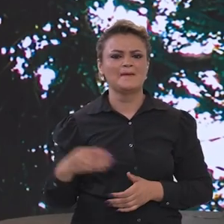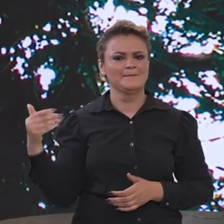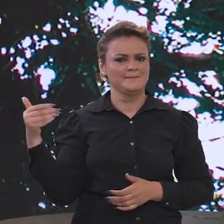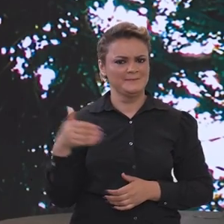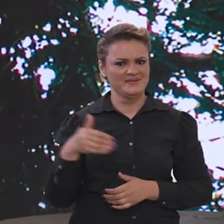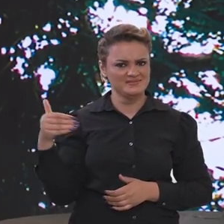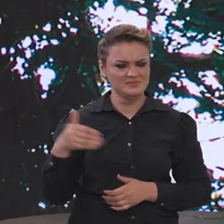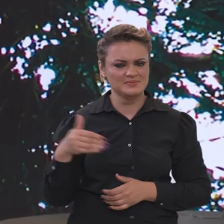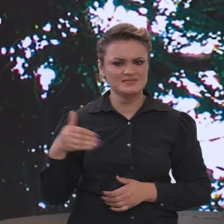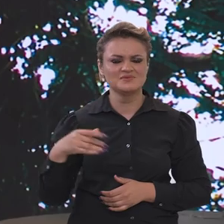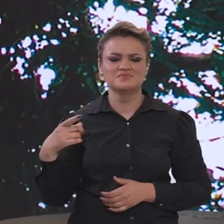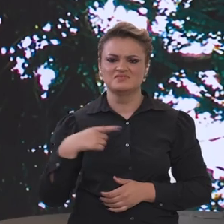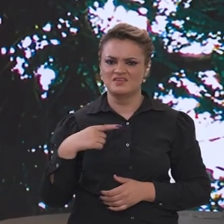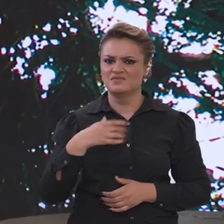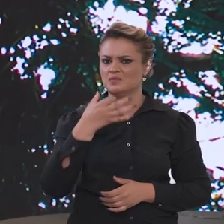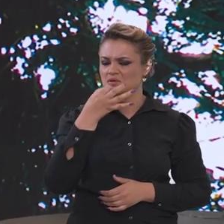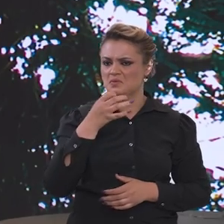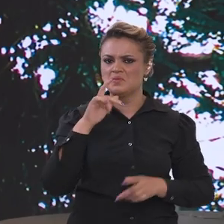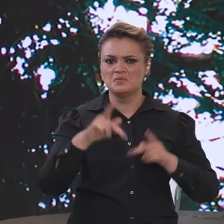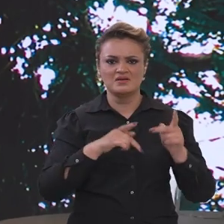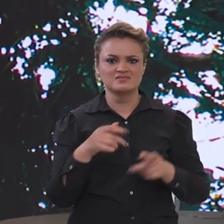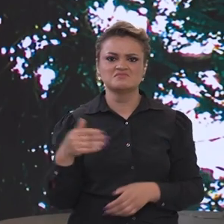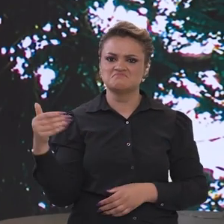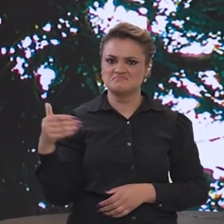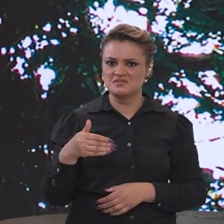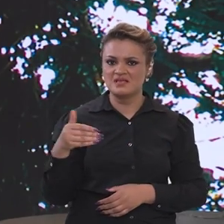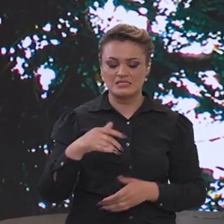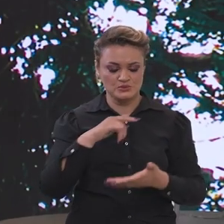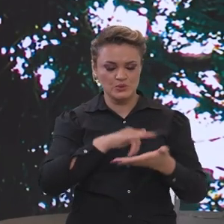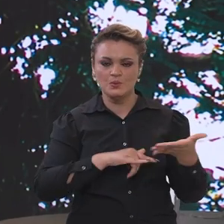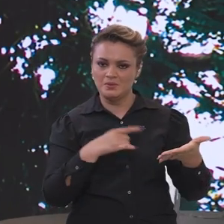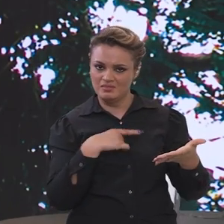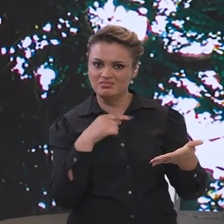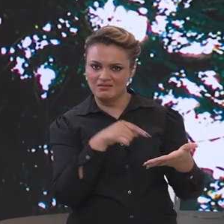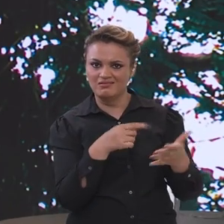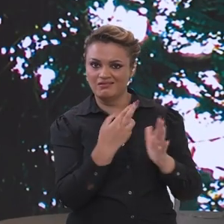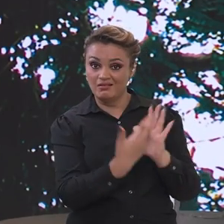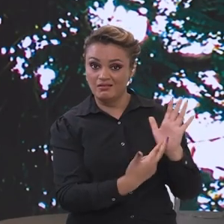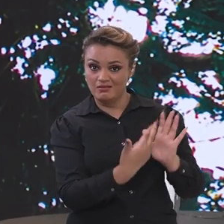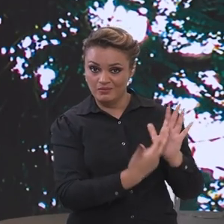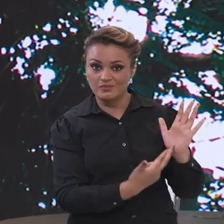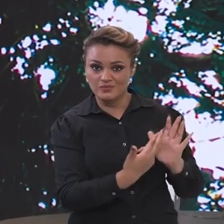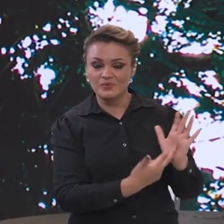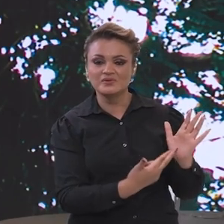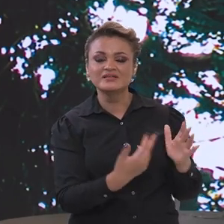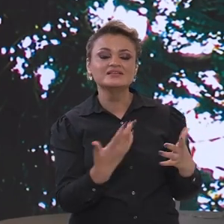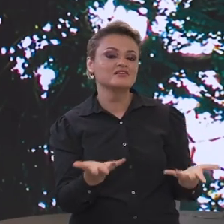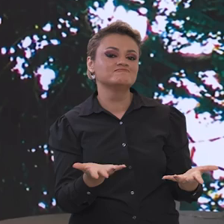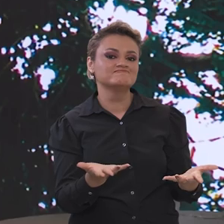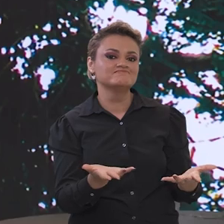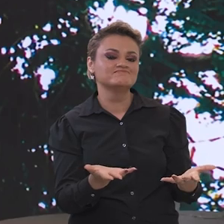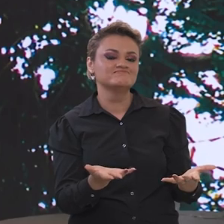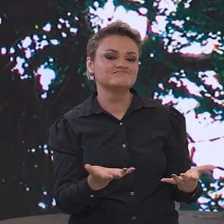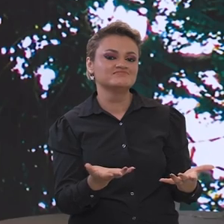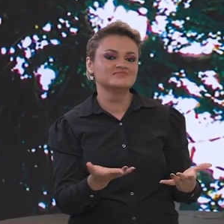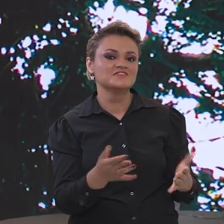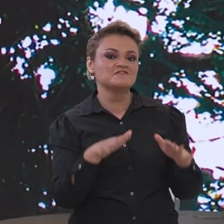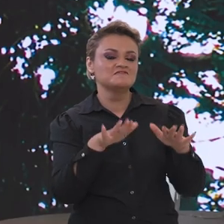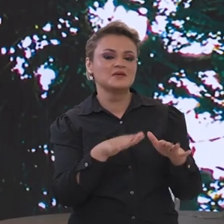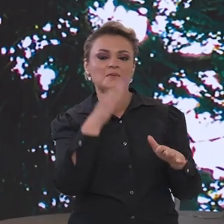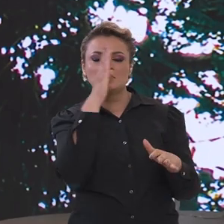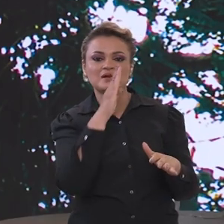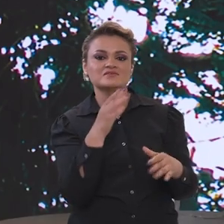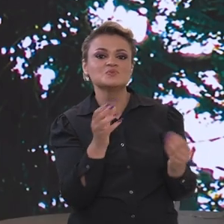massiva, participação popular, a gente tem esse documento, esses relatórios, o que fica, então, de